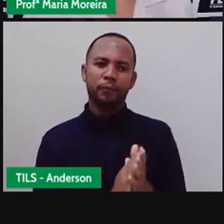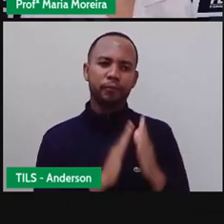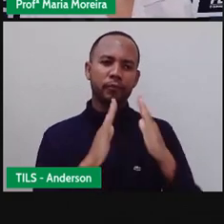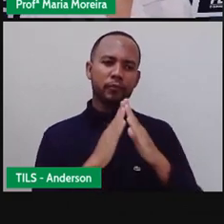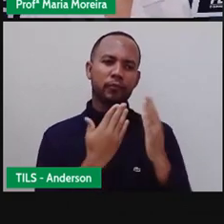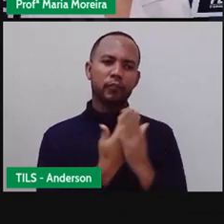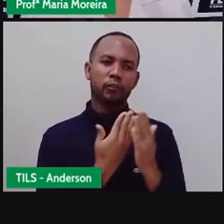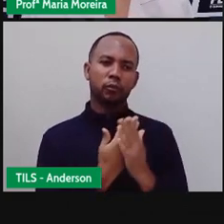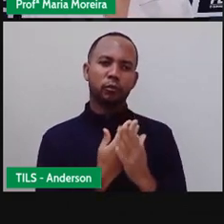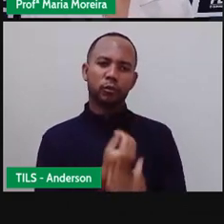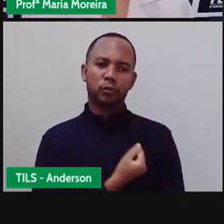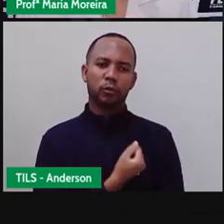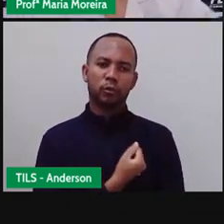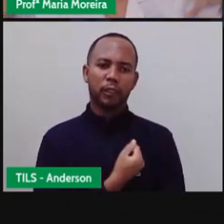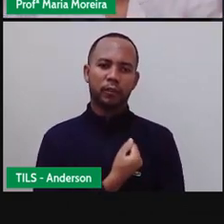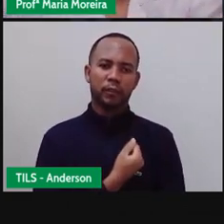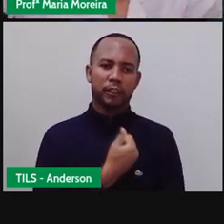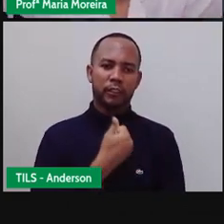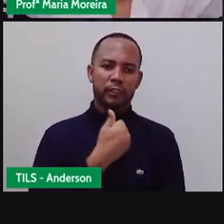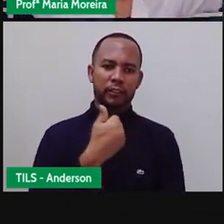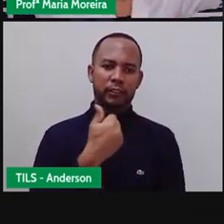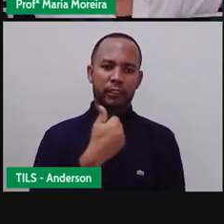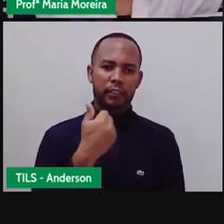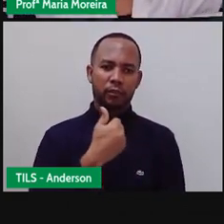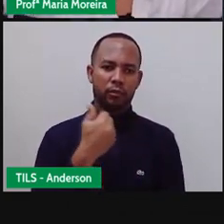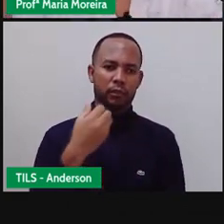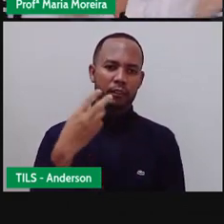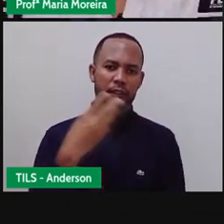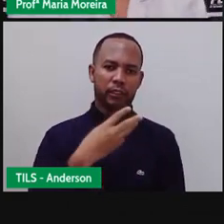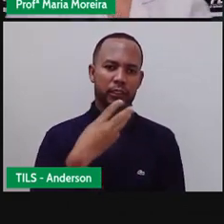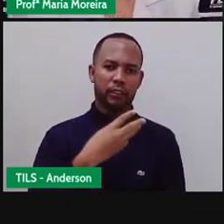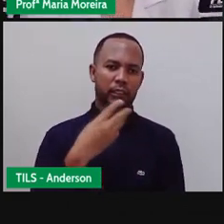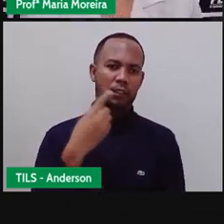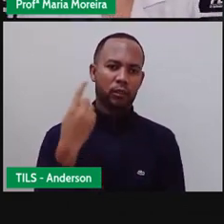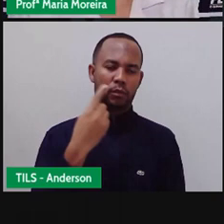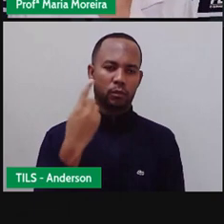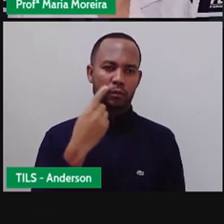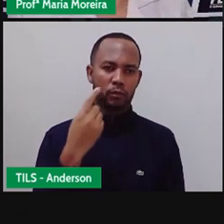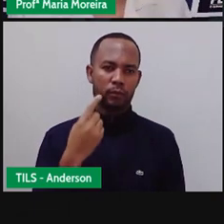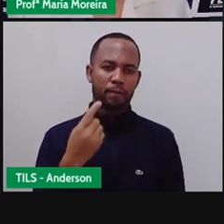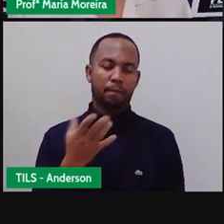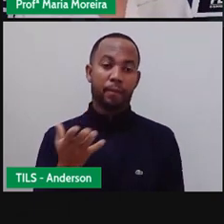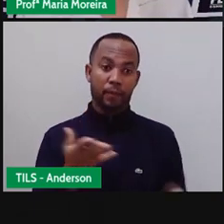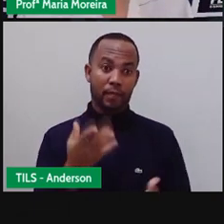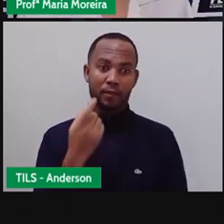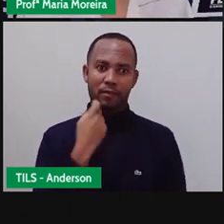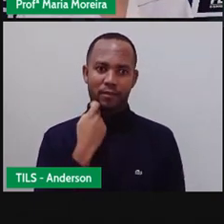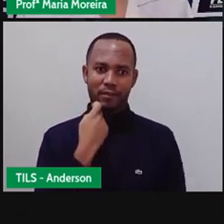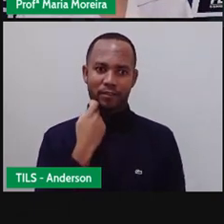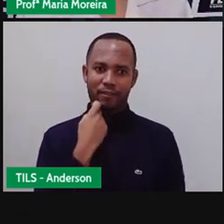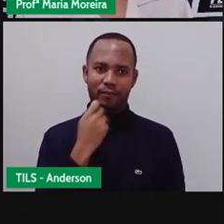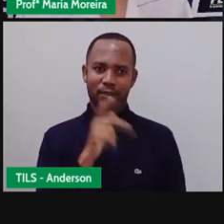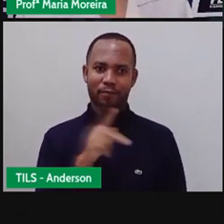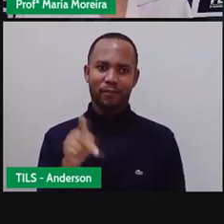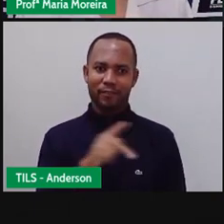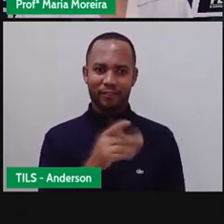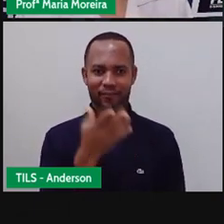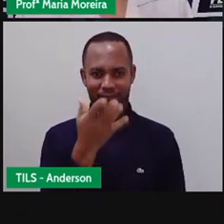131, 16 do 7, sexta-feira. Pró Maria e Anderson com vocês!